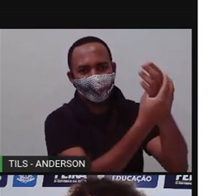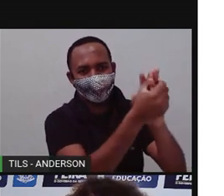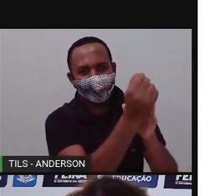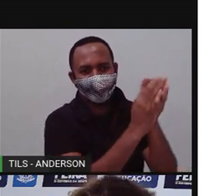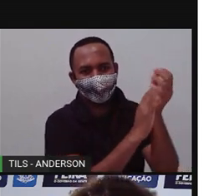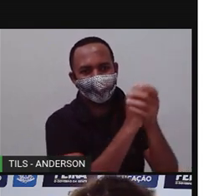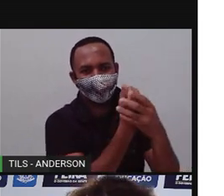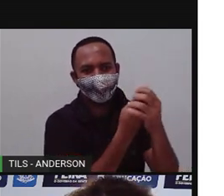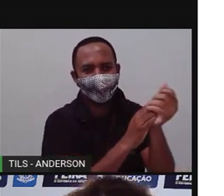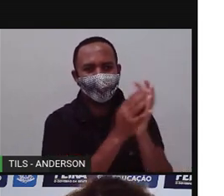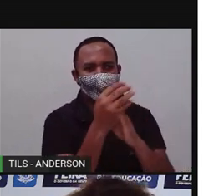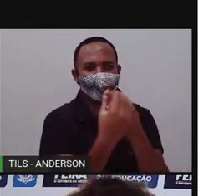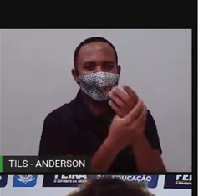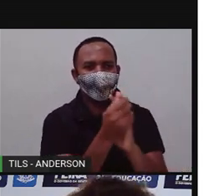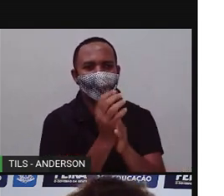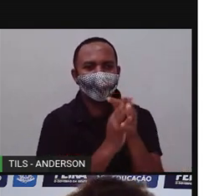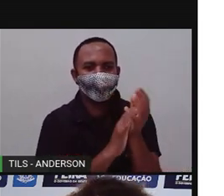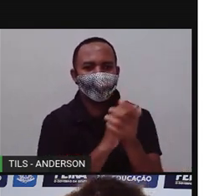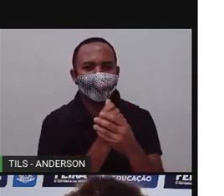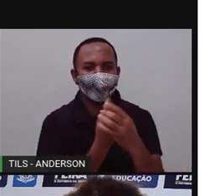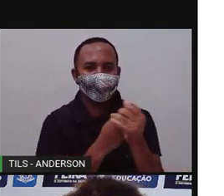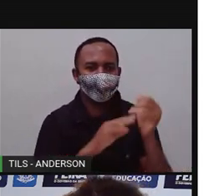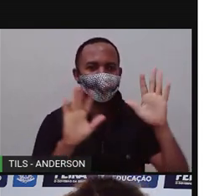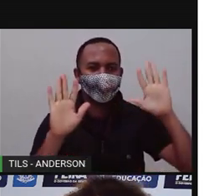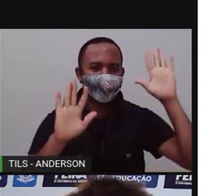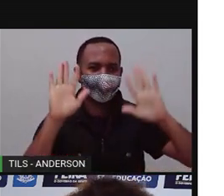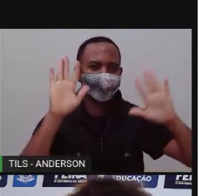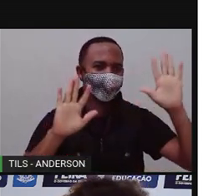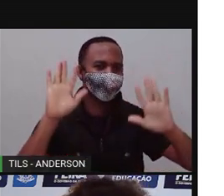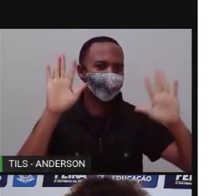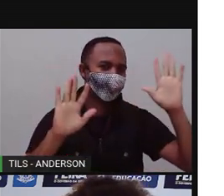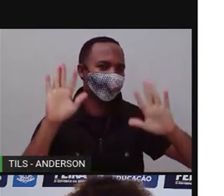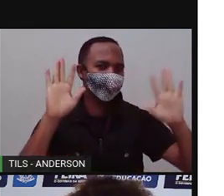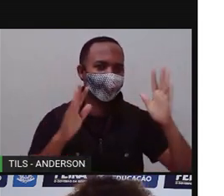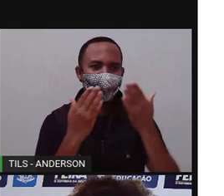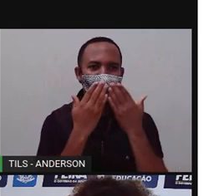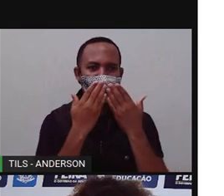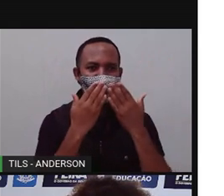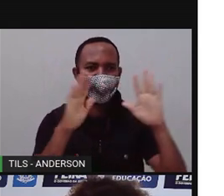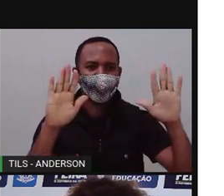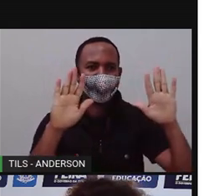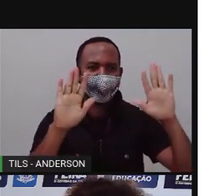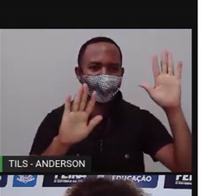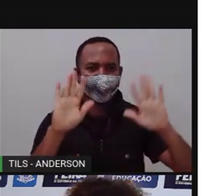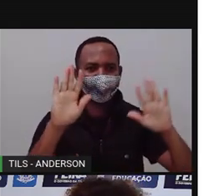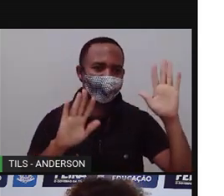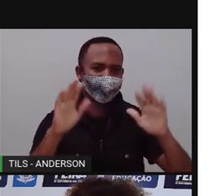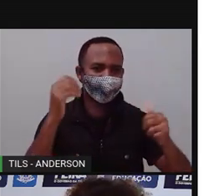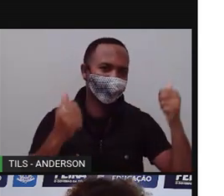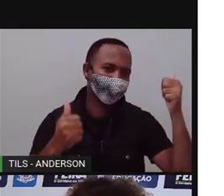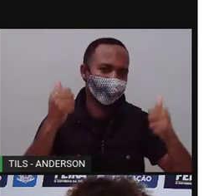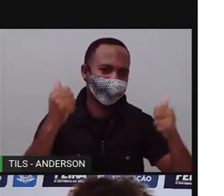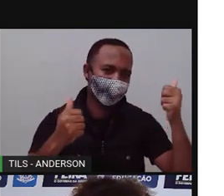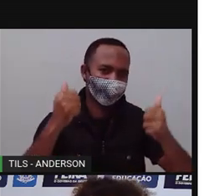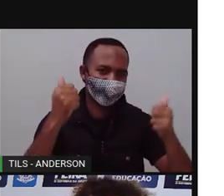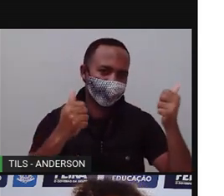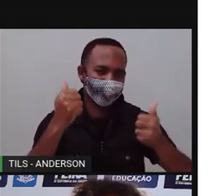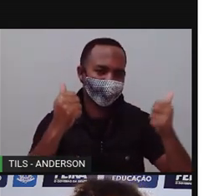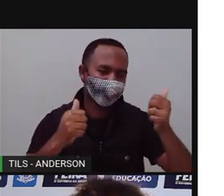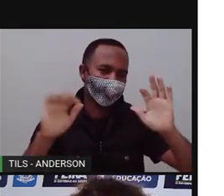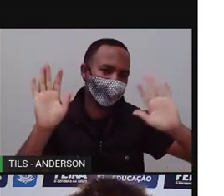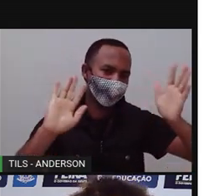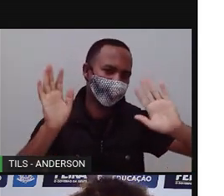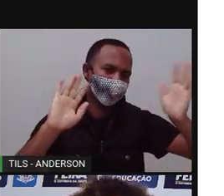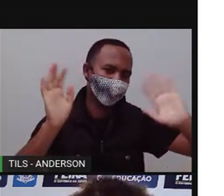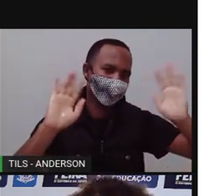usem máscara. Fiquem todos bem guardadinhos, tá? Se cuidem. Beijo aqui da Pro Maria. Beijo de Anderson pra vocês, tá?